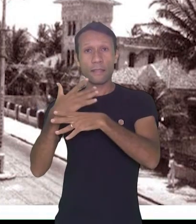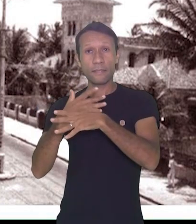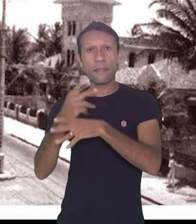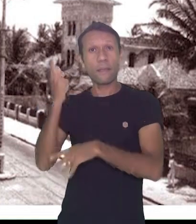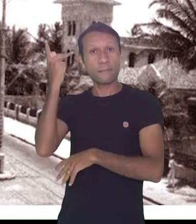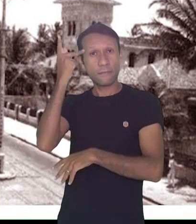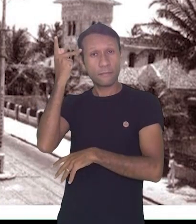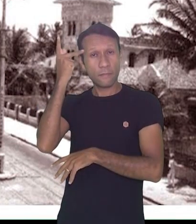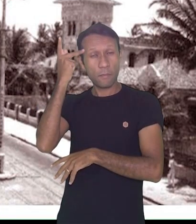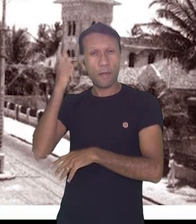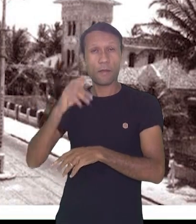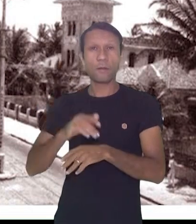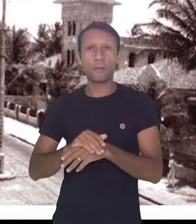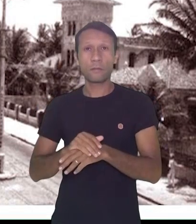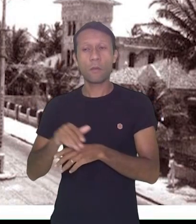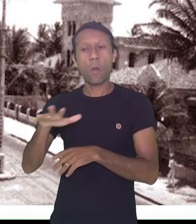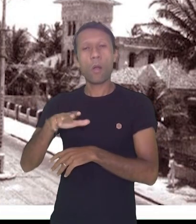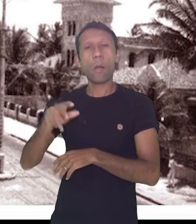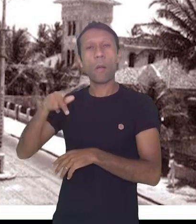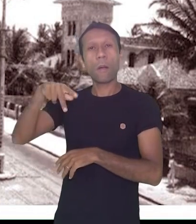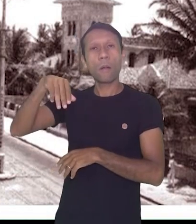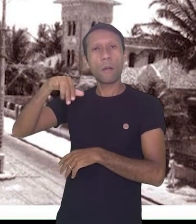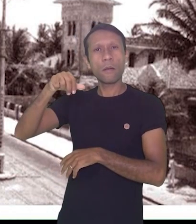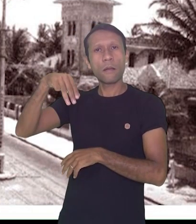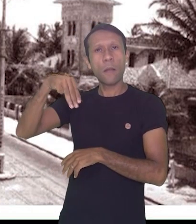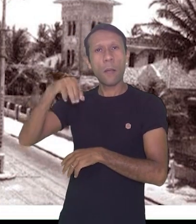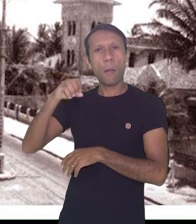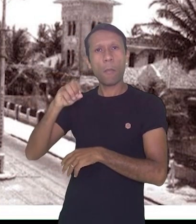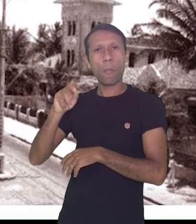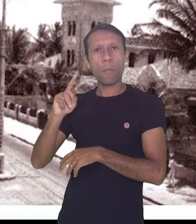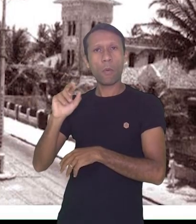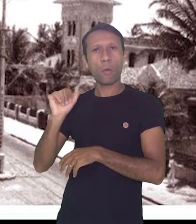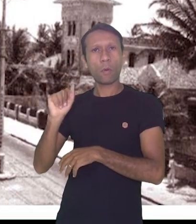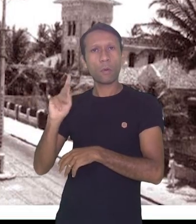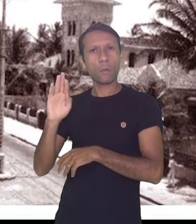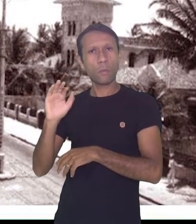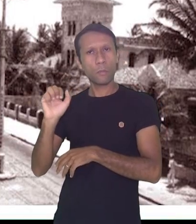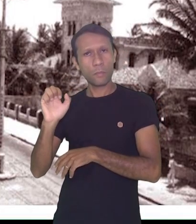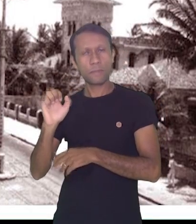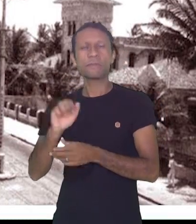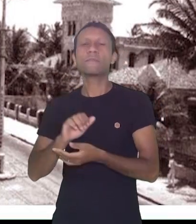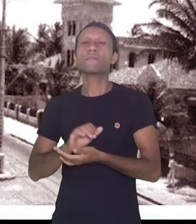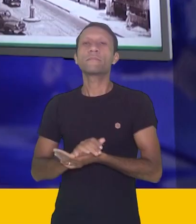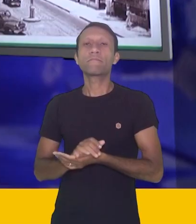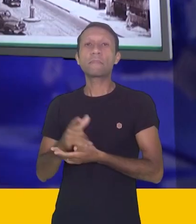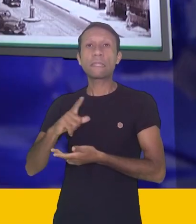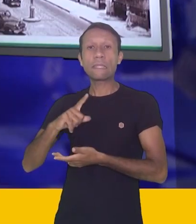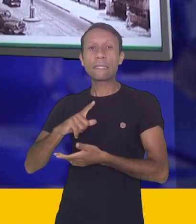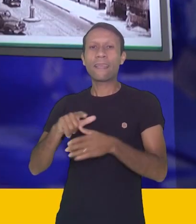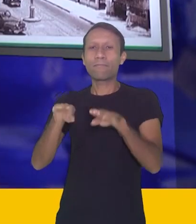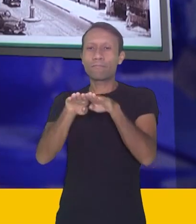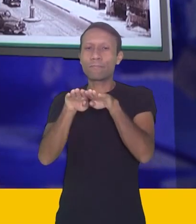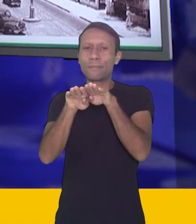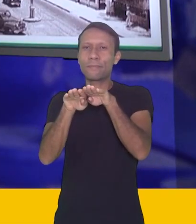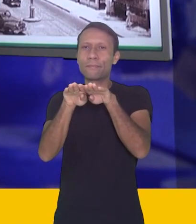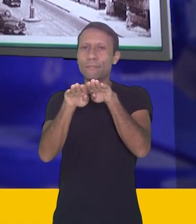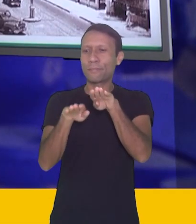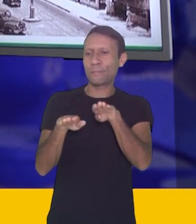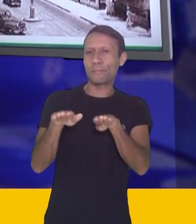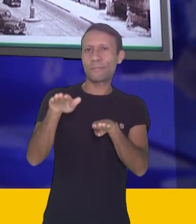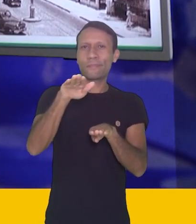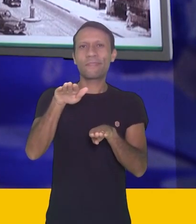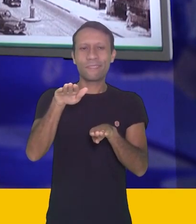perceber que há uma séria desigualdade social. Essa desigualdade social